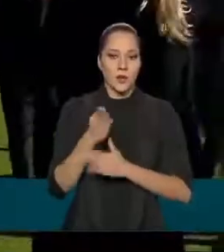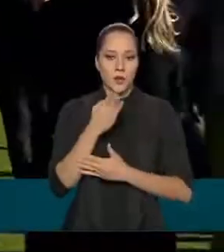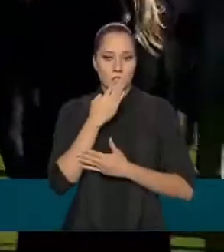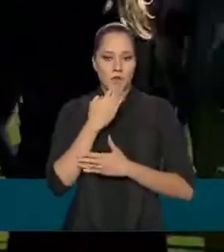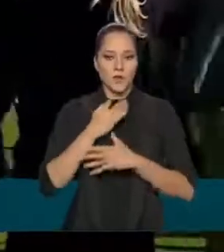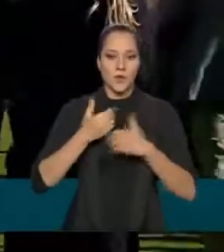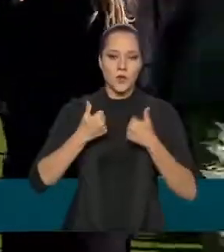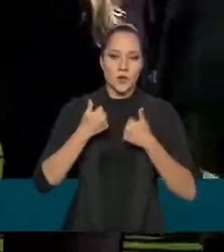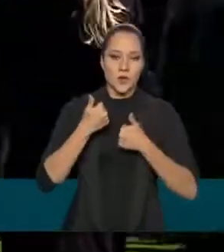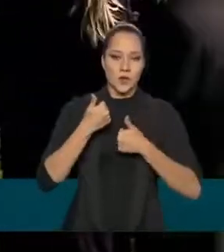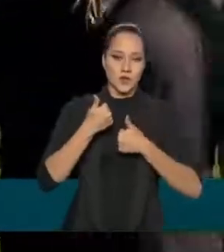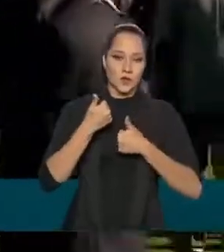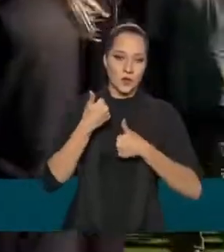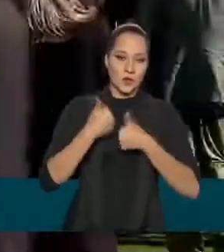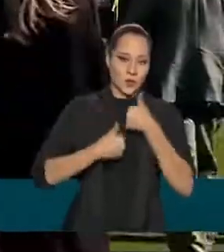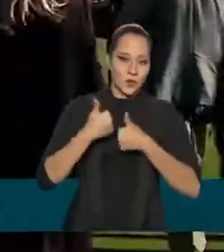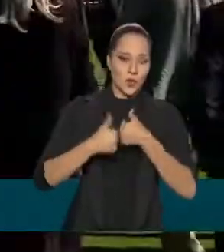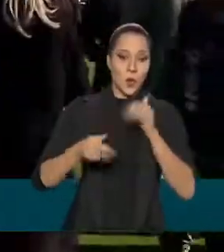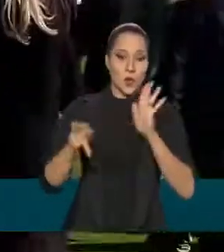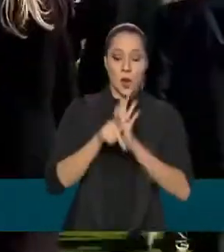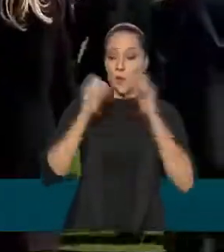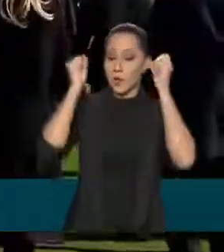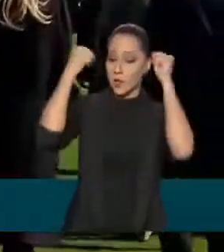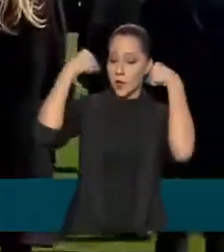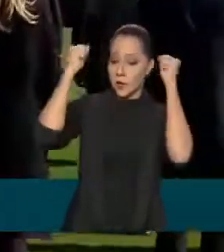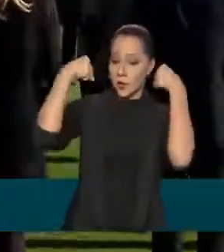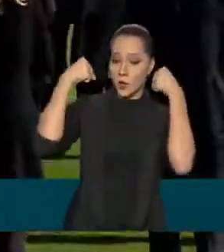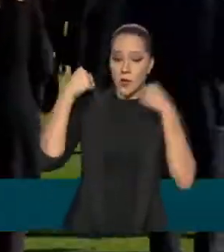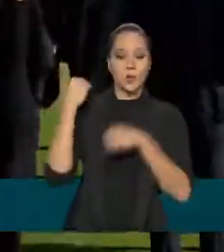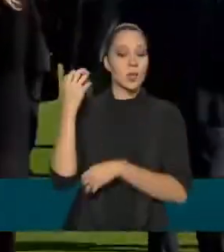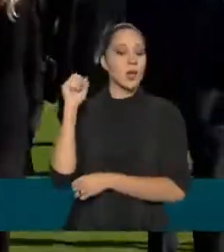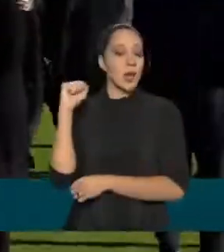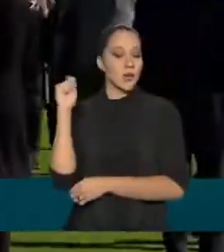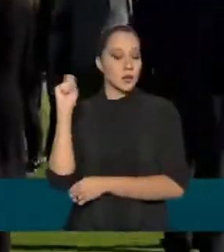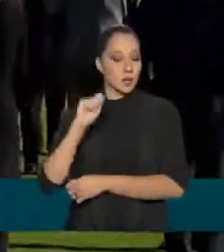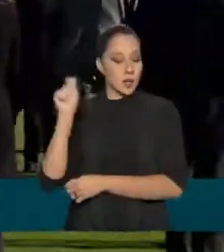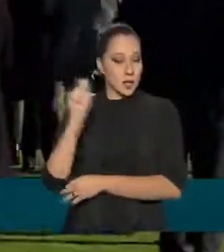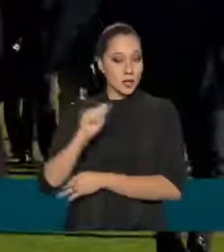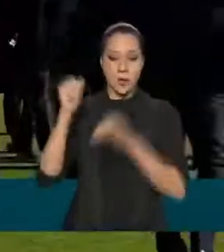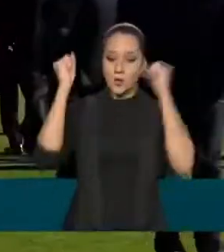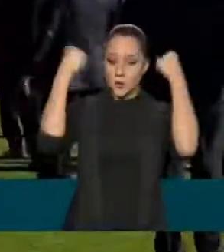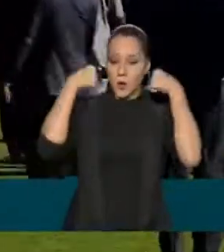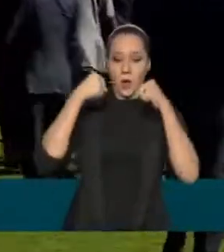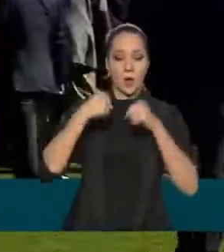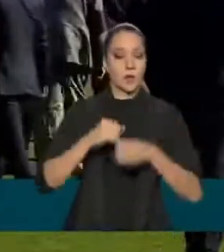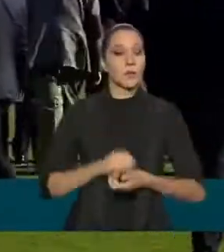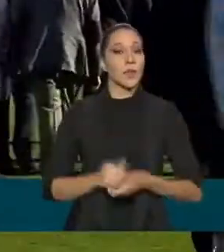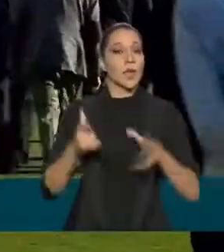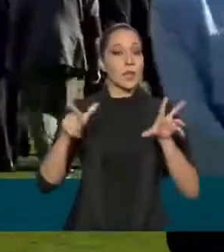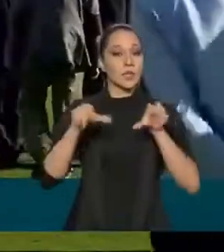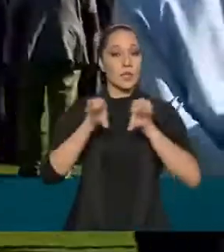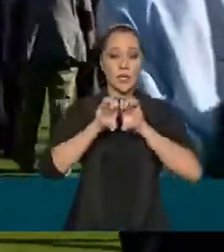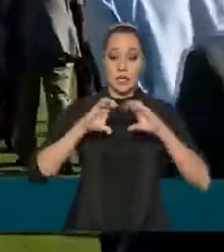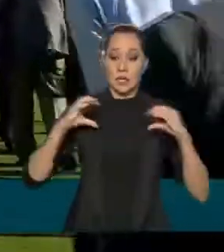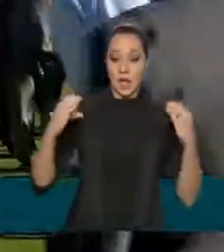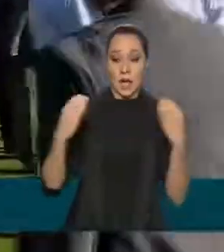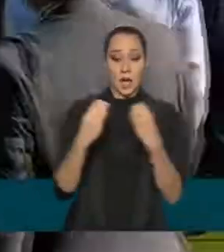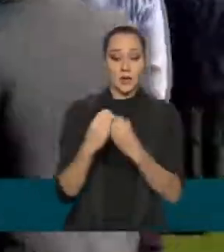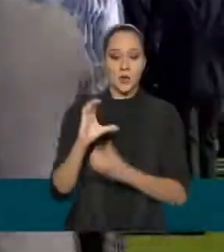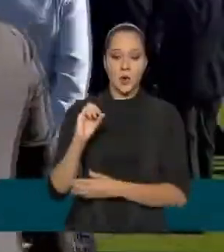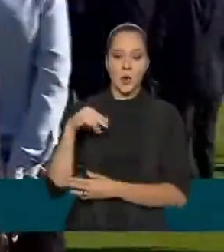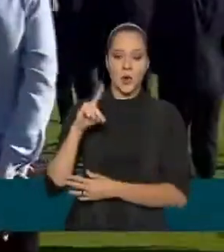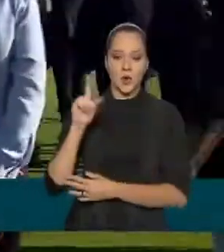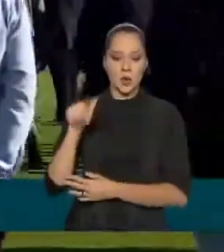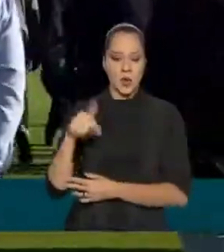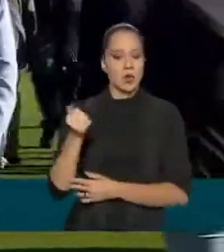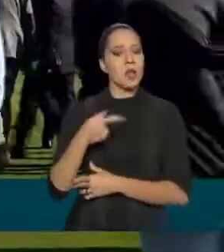conhecido como Chapecoense, é a Associação Chapecoense de Futebol. Esse estádio, conhecido aí como Arena Condá, tem capacidade